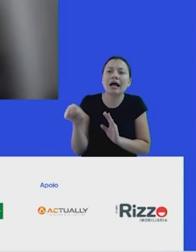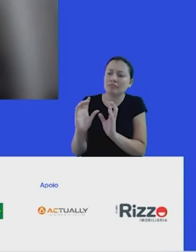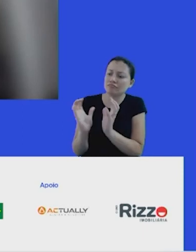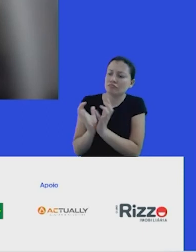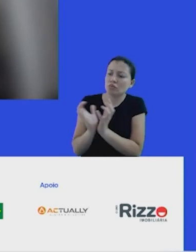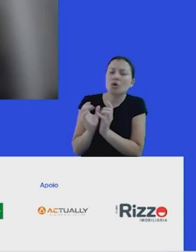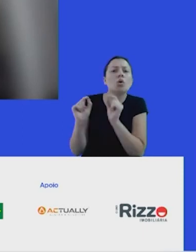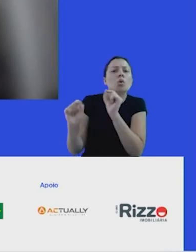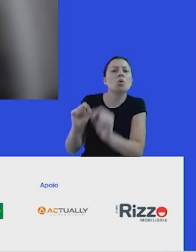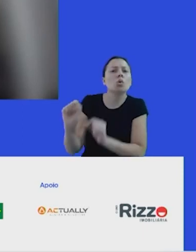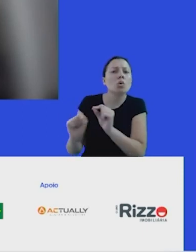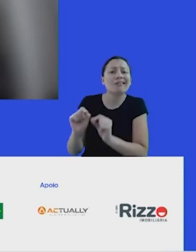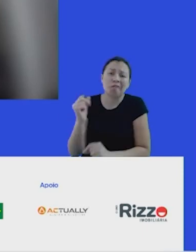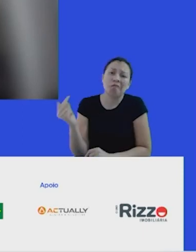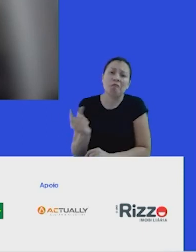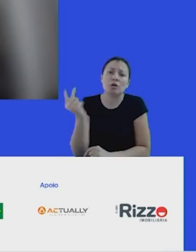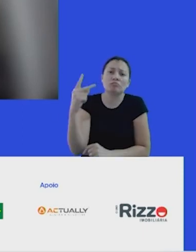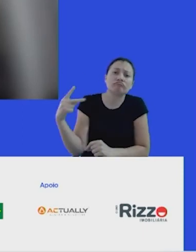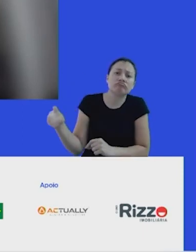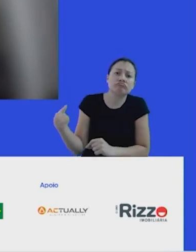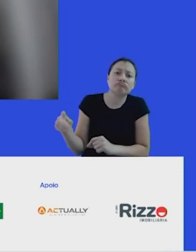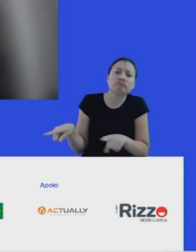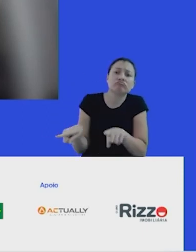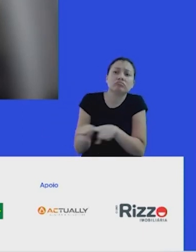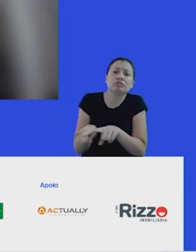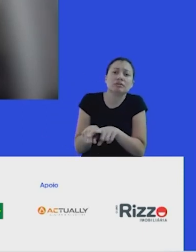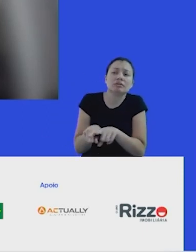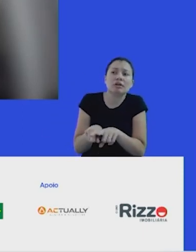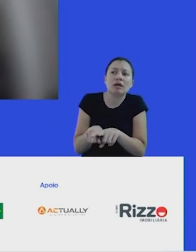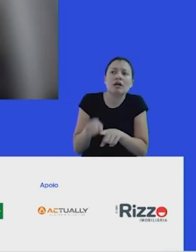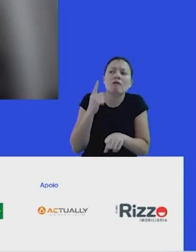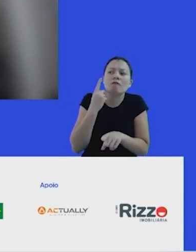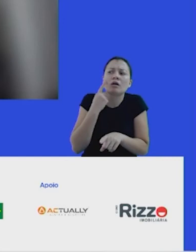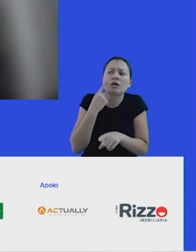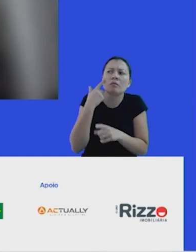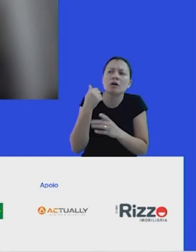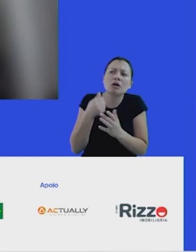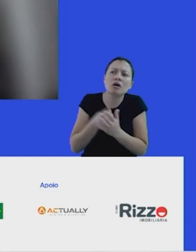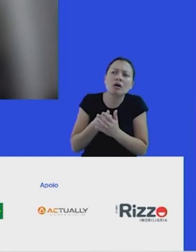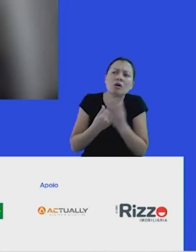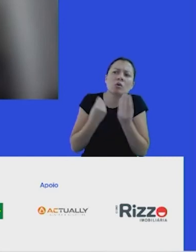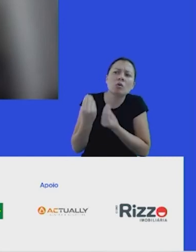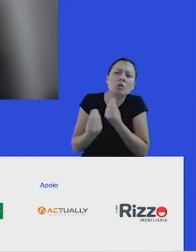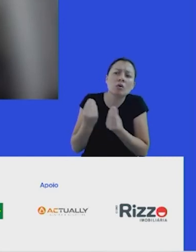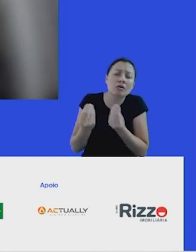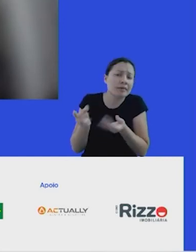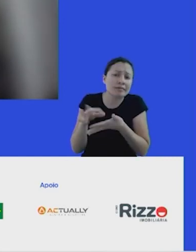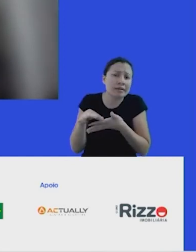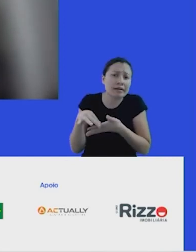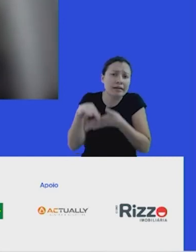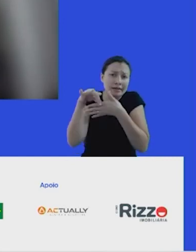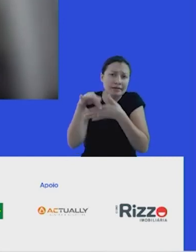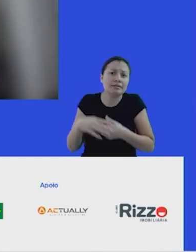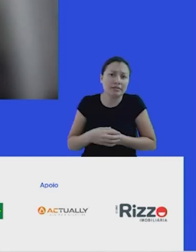valores que ela pratica e os valores que ela revela na sua tomada de decisão, principalmente a tomar decisão da liderança, quando ela